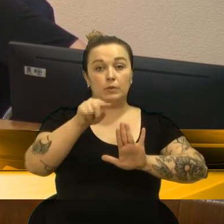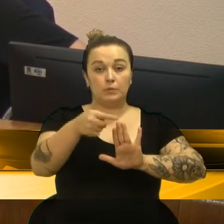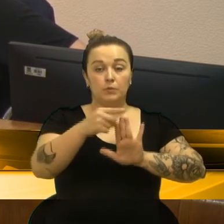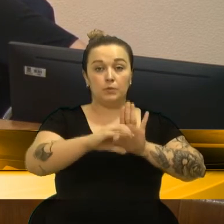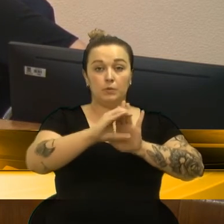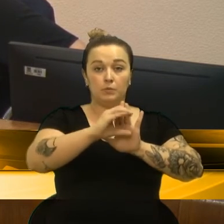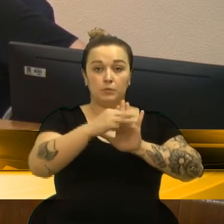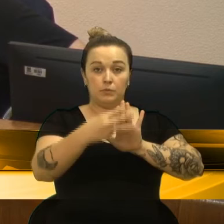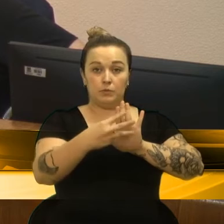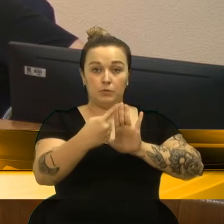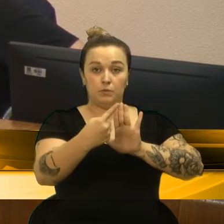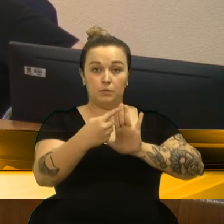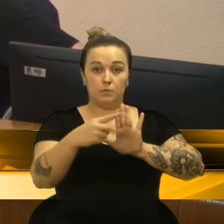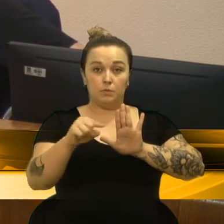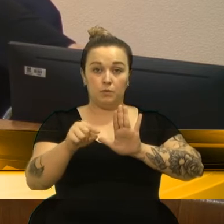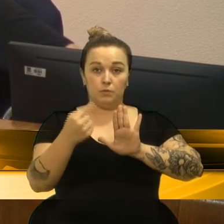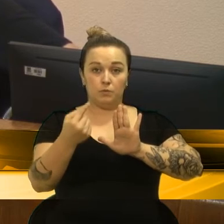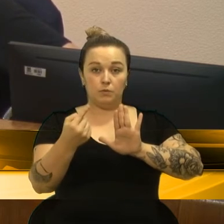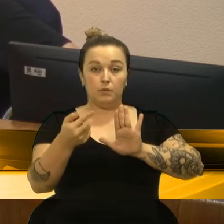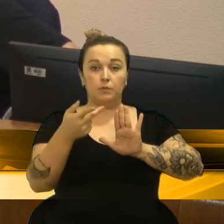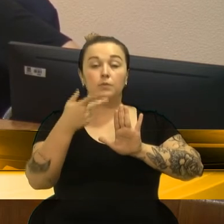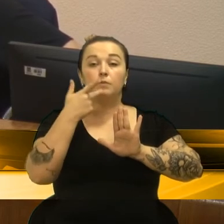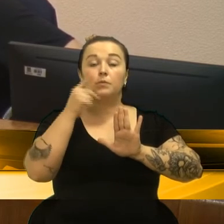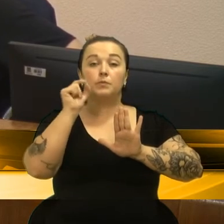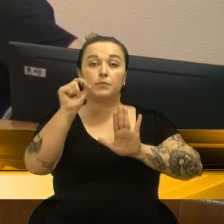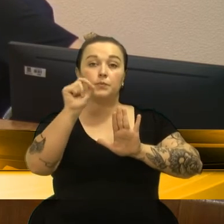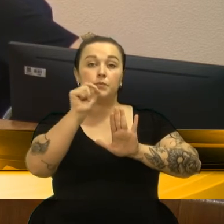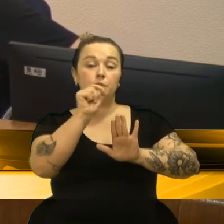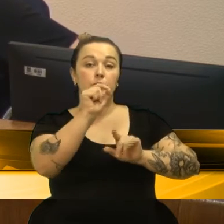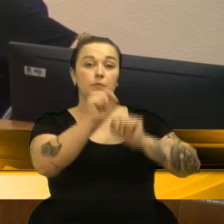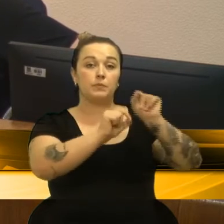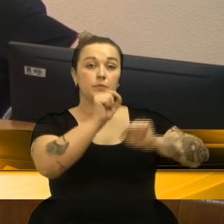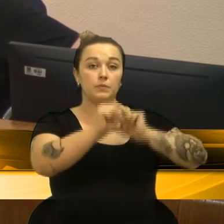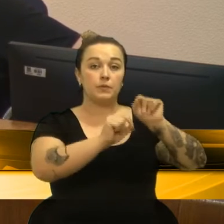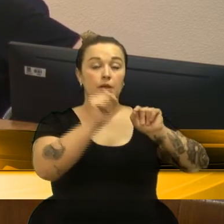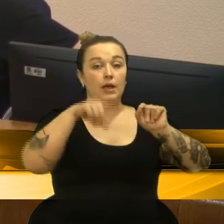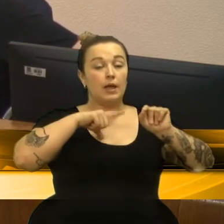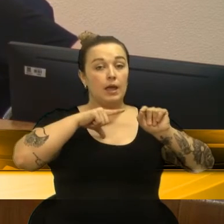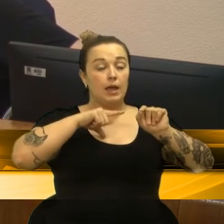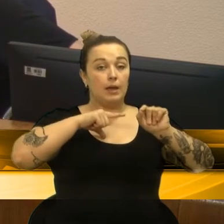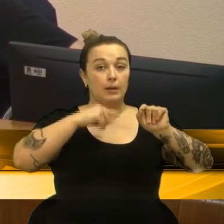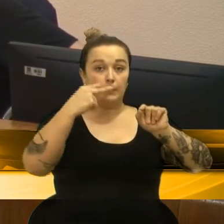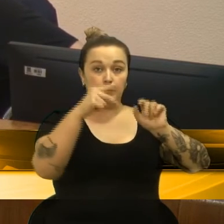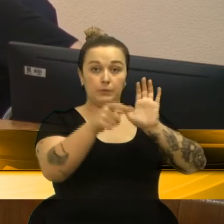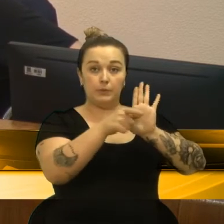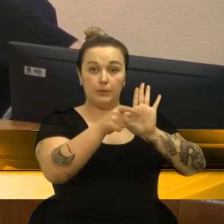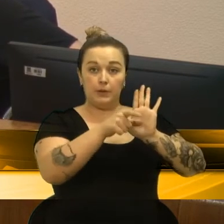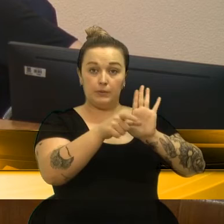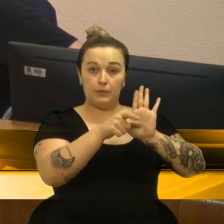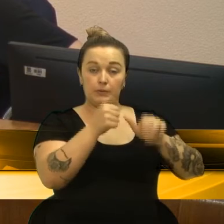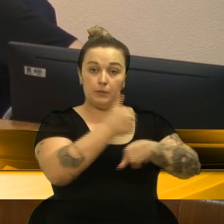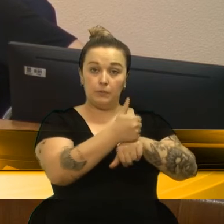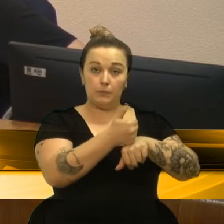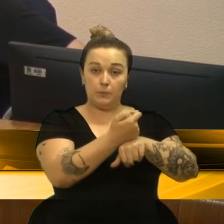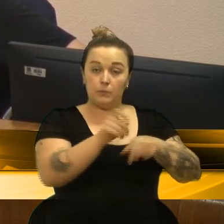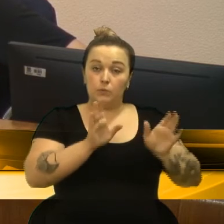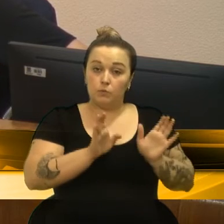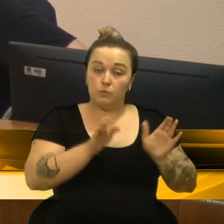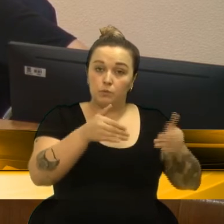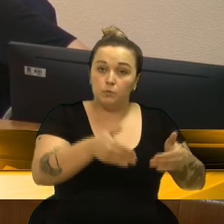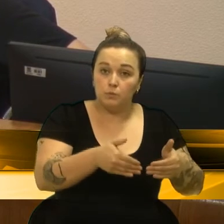capítulo 3, item 1.1, estabelece que a atenção básica deve se responsabilizar pelo atendimento de casos agudos ou crônicos